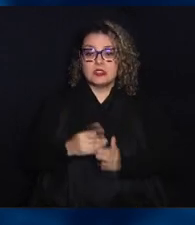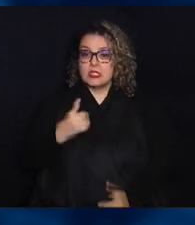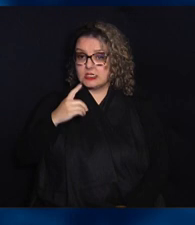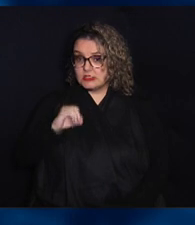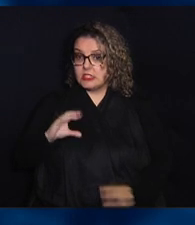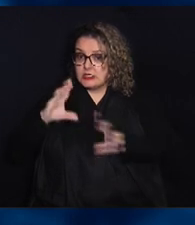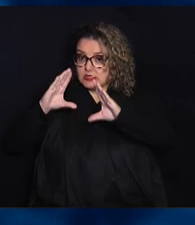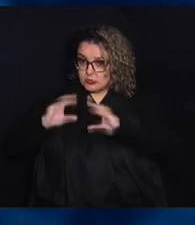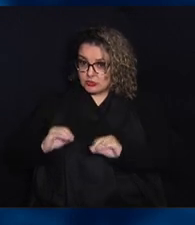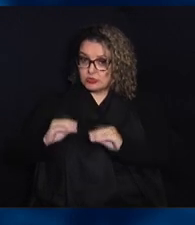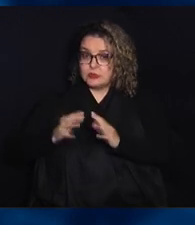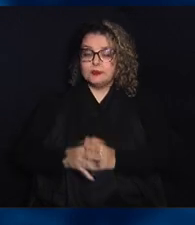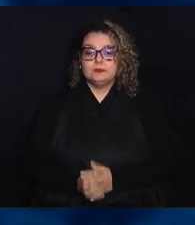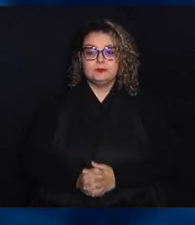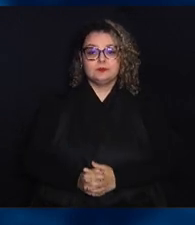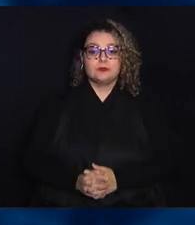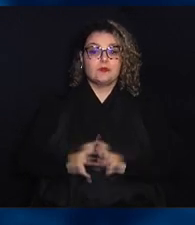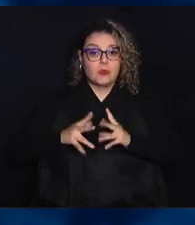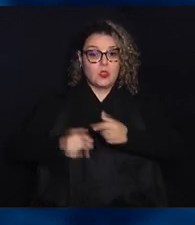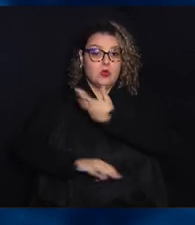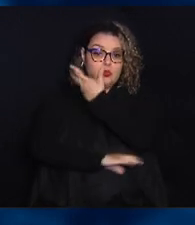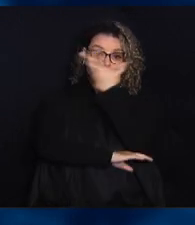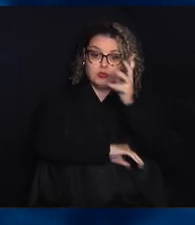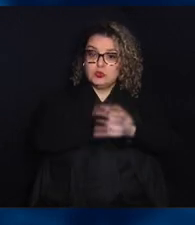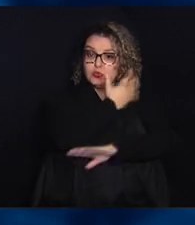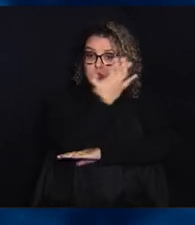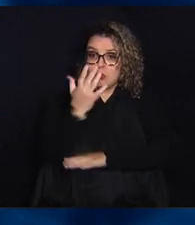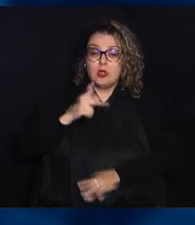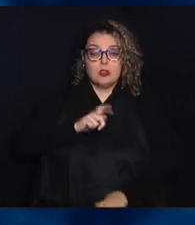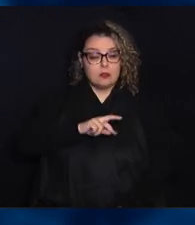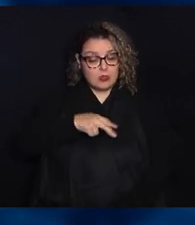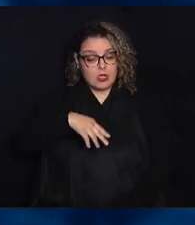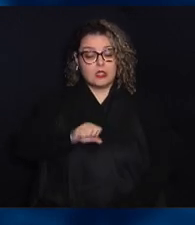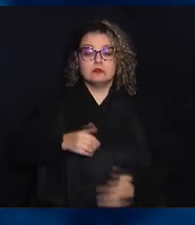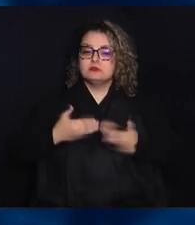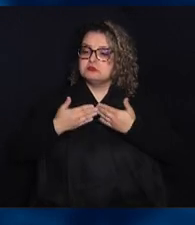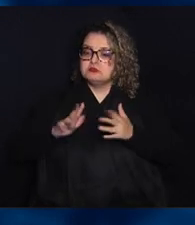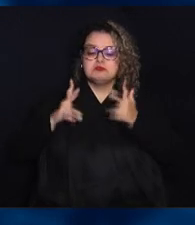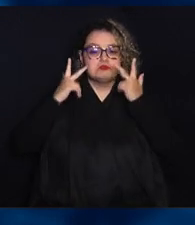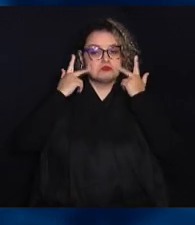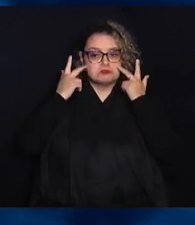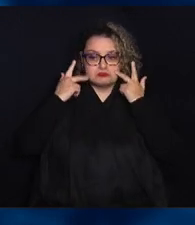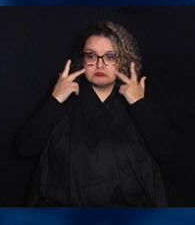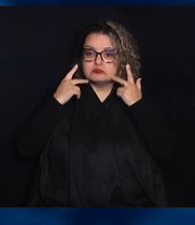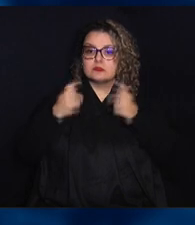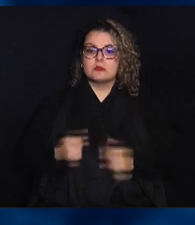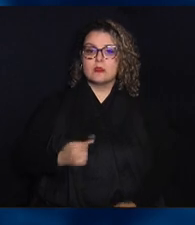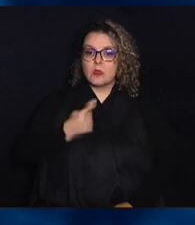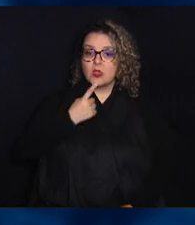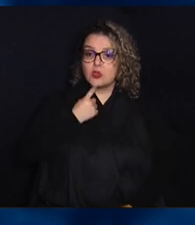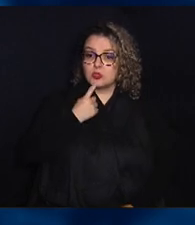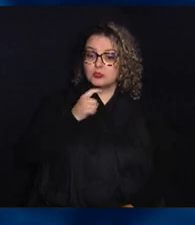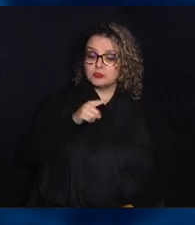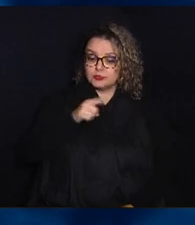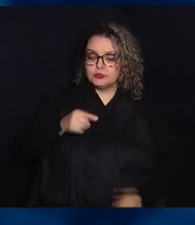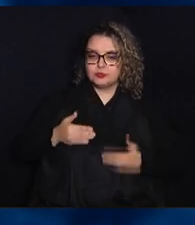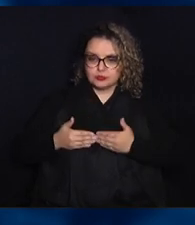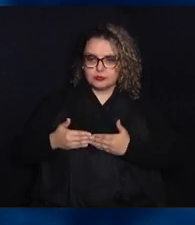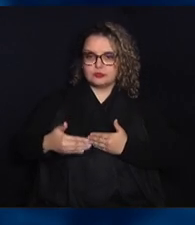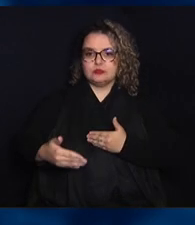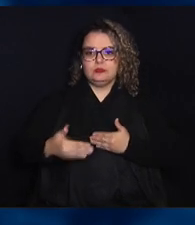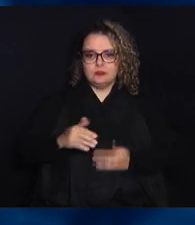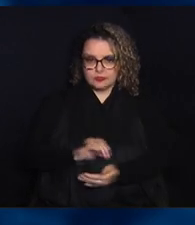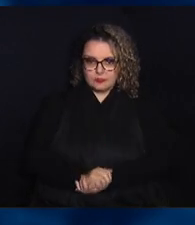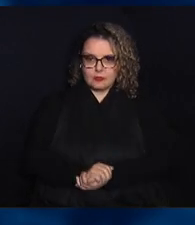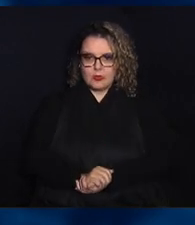da noite. Todos os parques e bosques da cidade abrem normalmente durante o feriado prolongado de Corpus Christi.